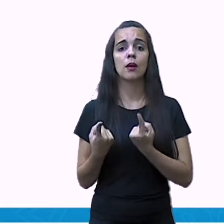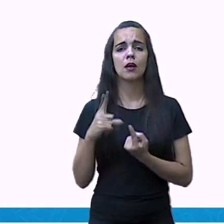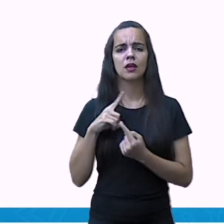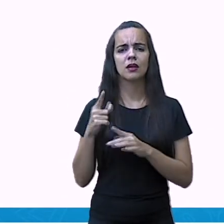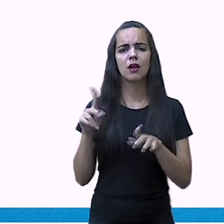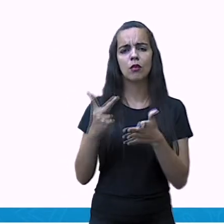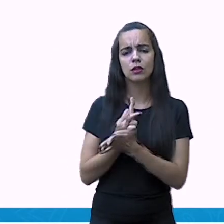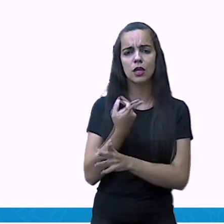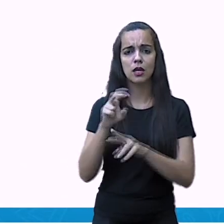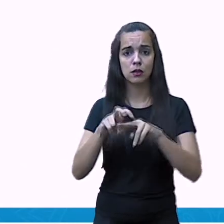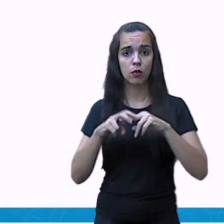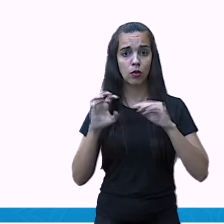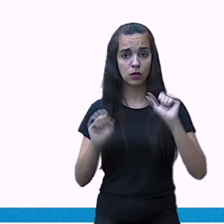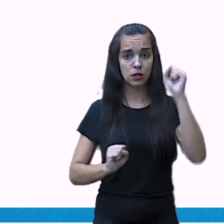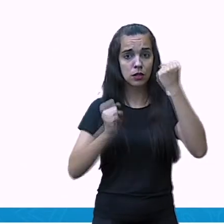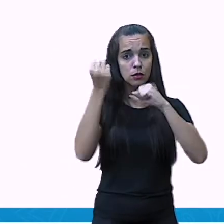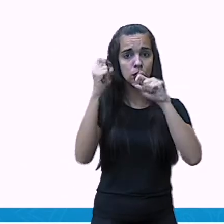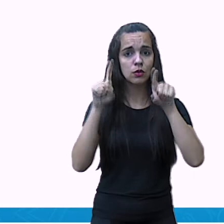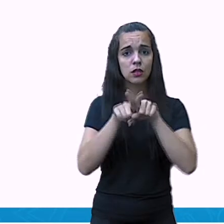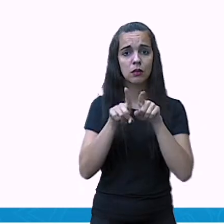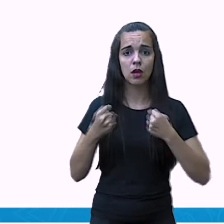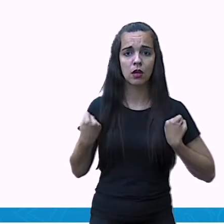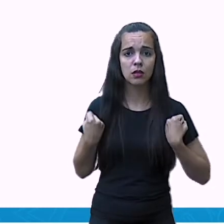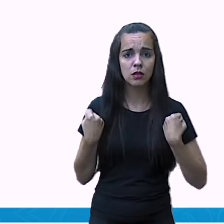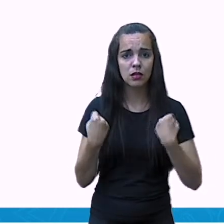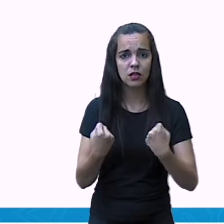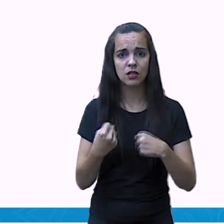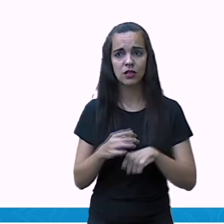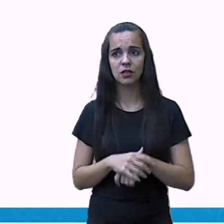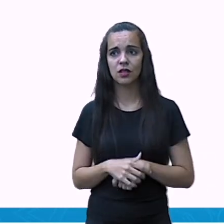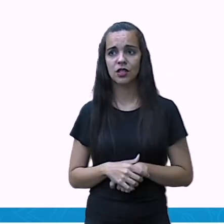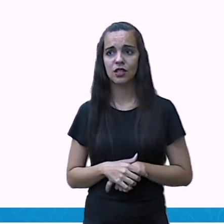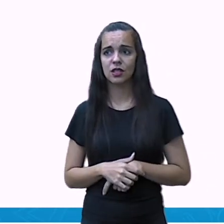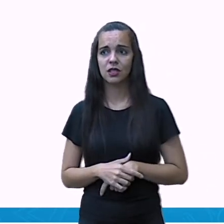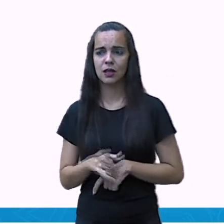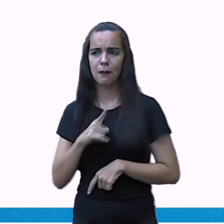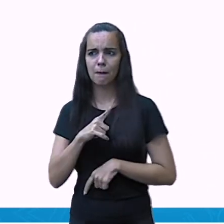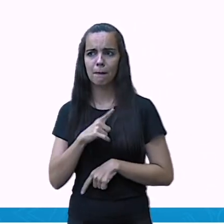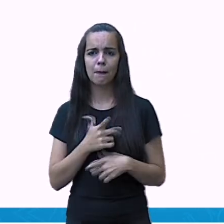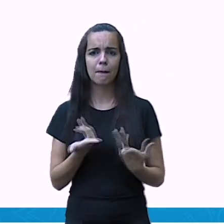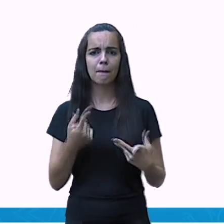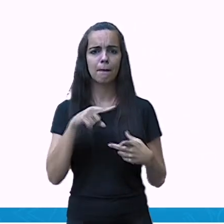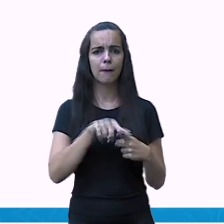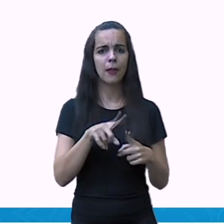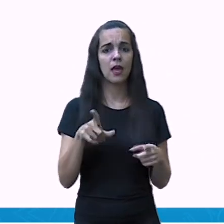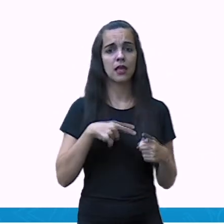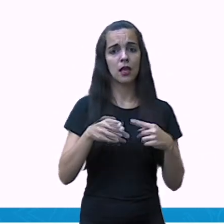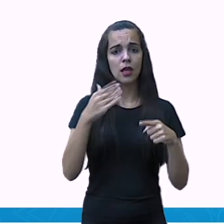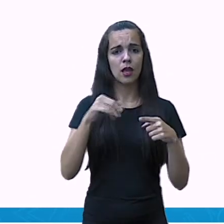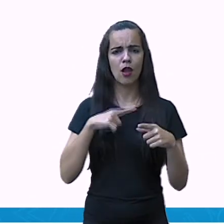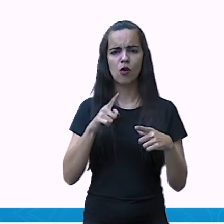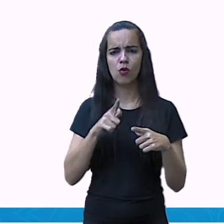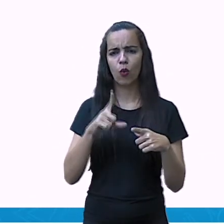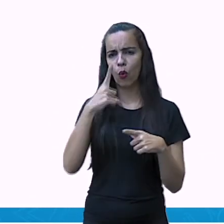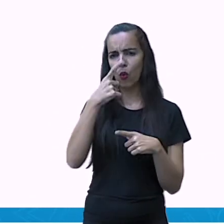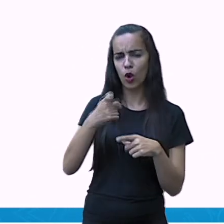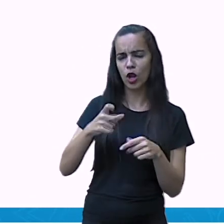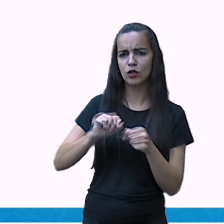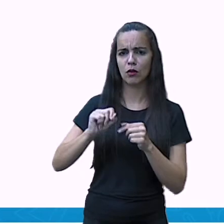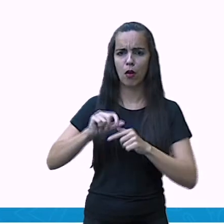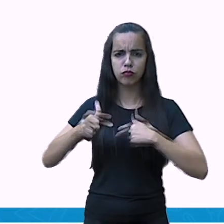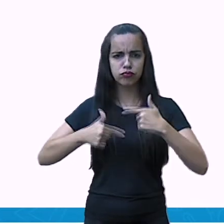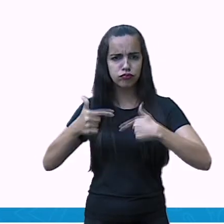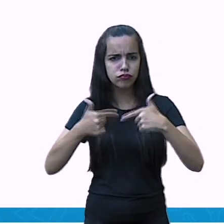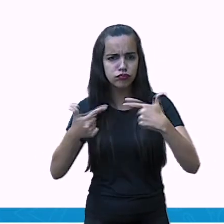Isso aqui, nós estamos falando dos problemas ambientais, a produção de grande volume de lixo, a poluição visual